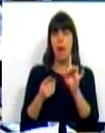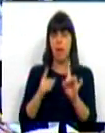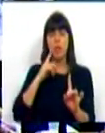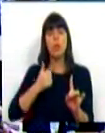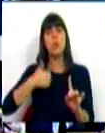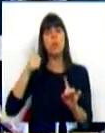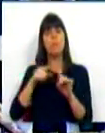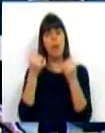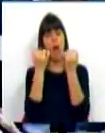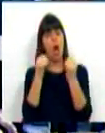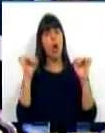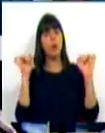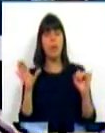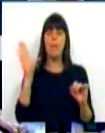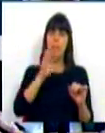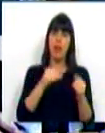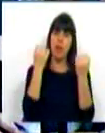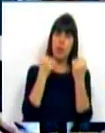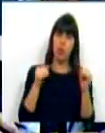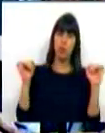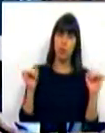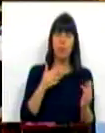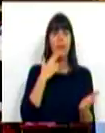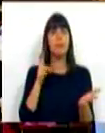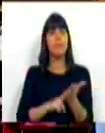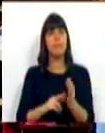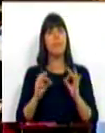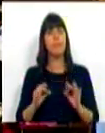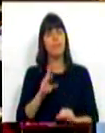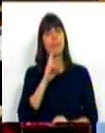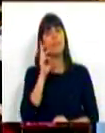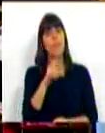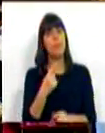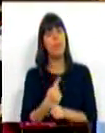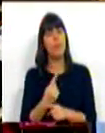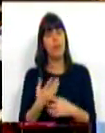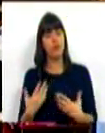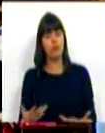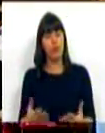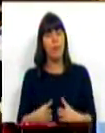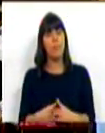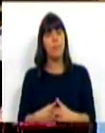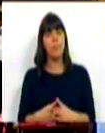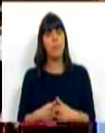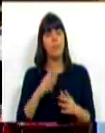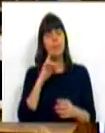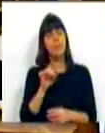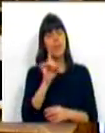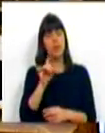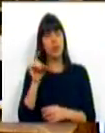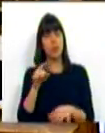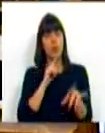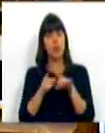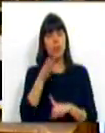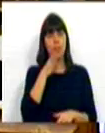sobretudo, autonomia, mais autonomia. E, de facto, respondendo também desde já às questões da